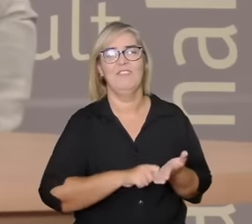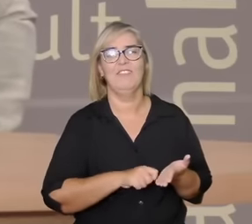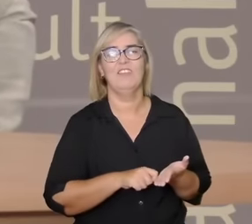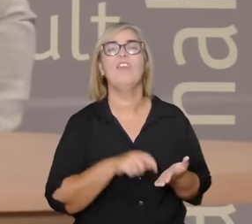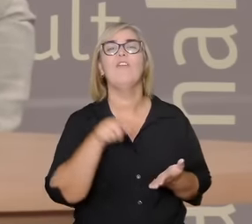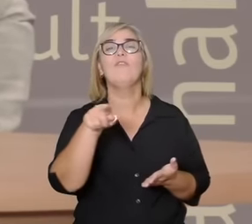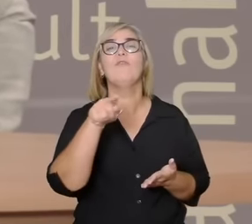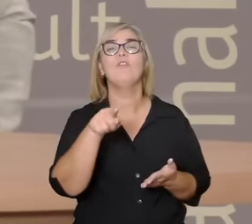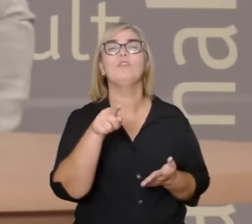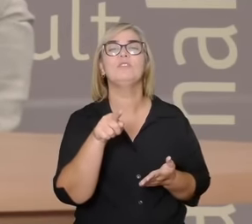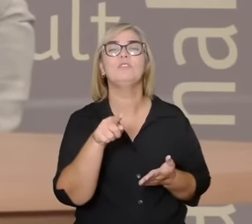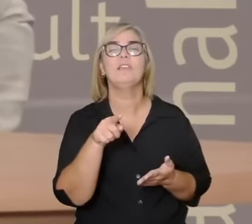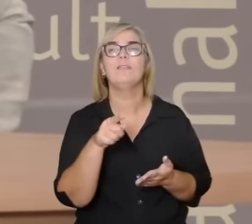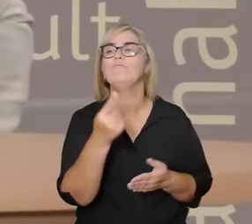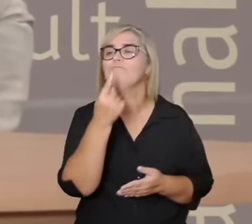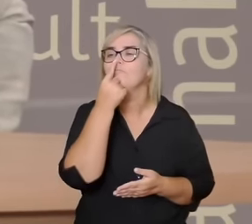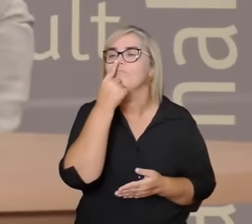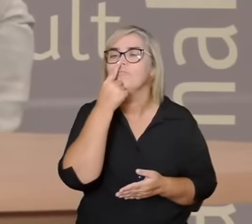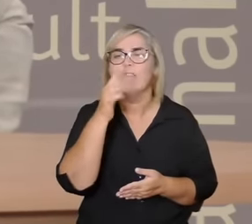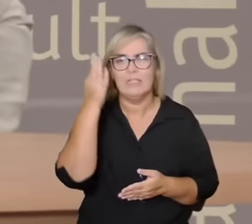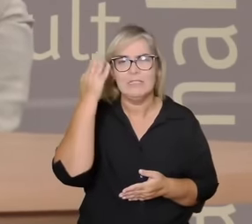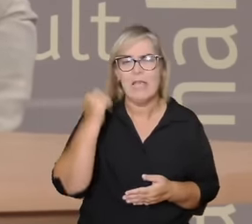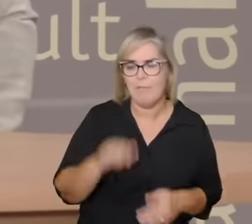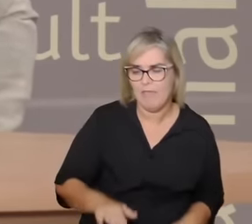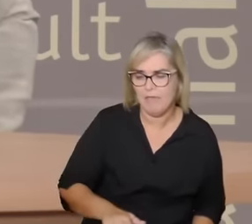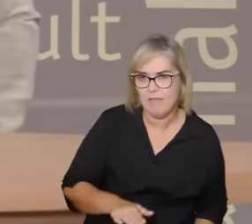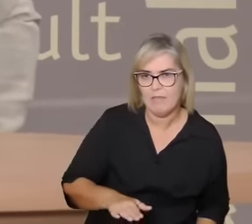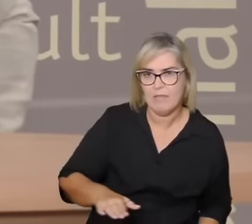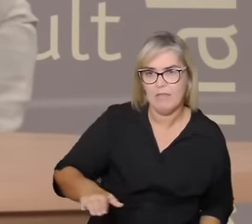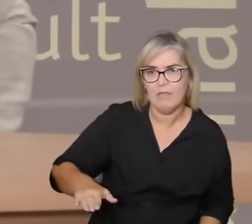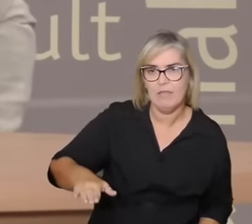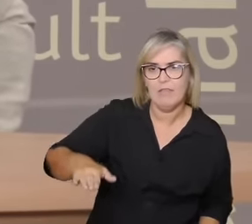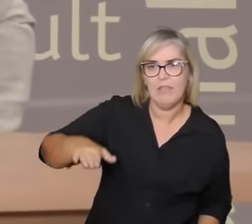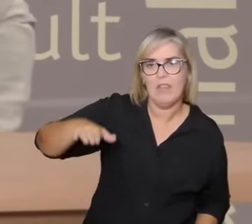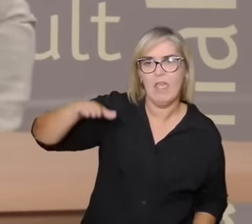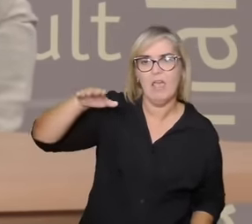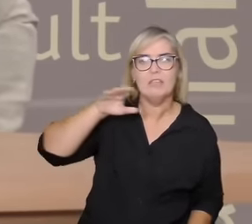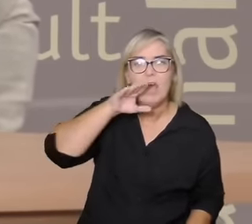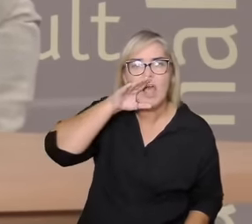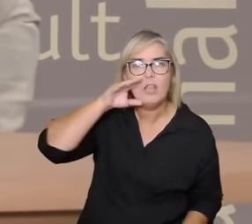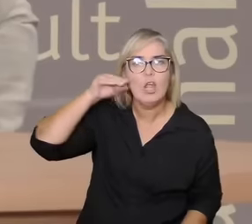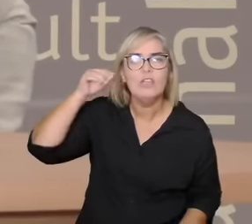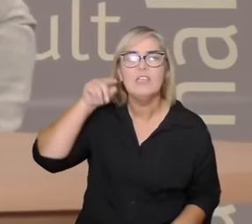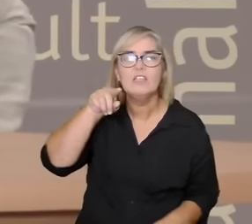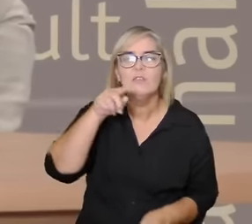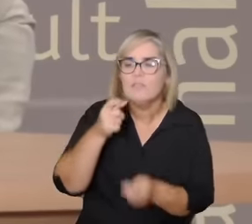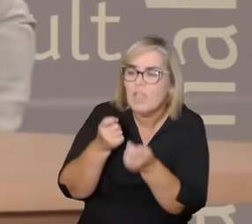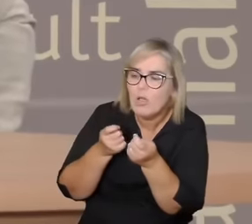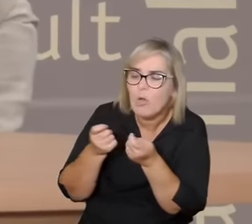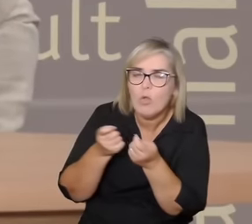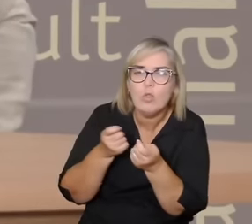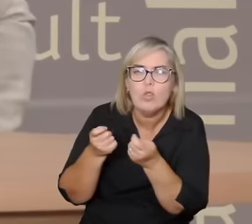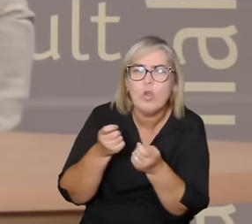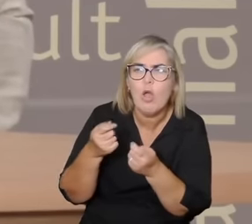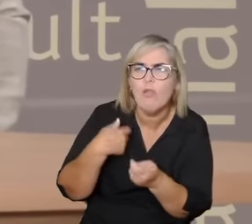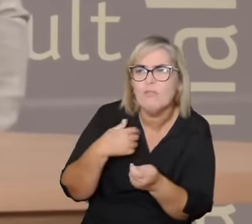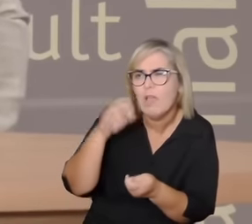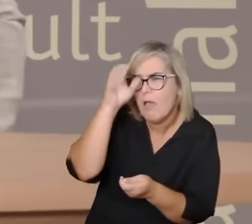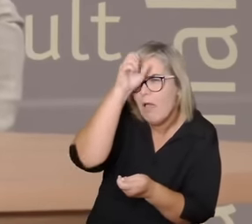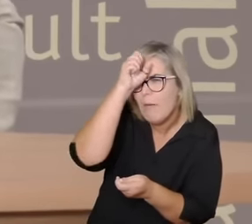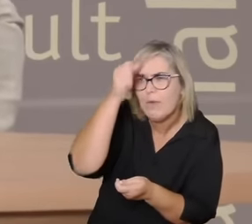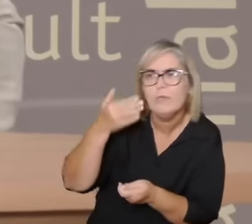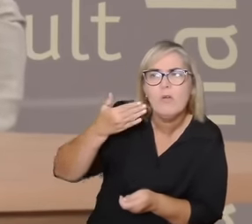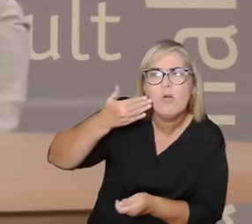a gente na infância adolescência vai entrando em simuladores afetivos criando dinâmicas de se relacionar